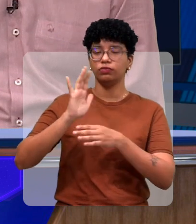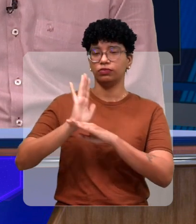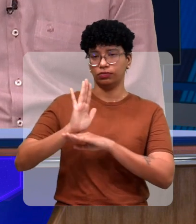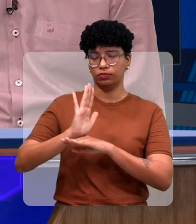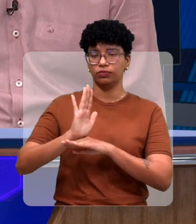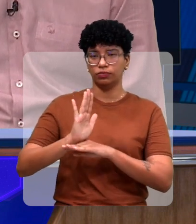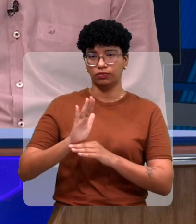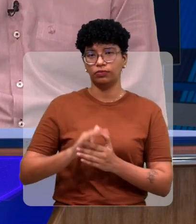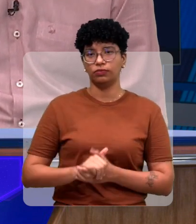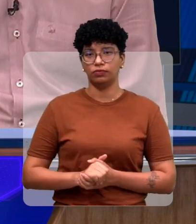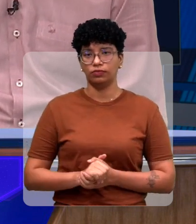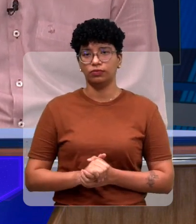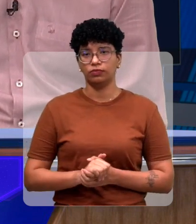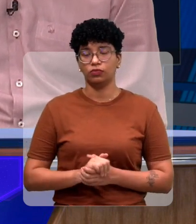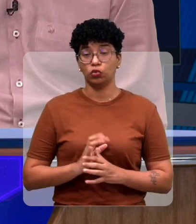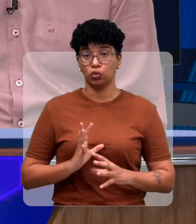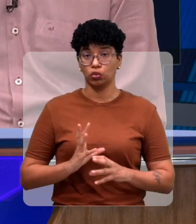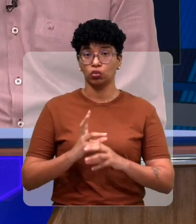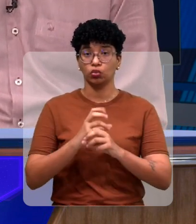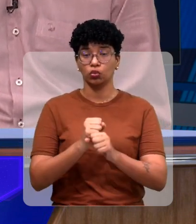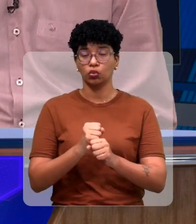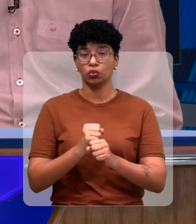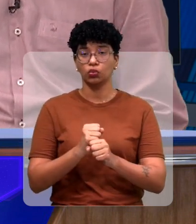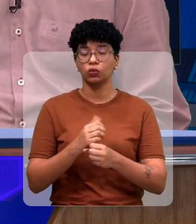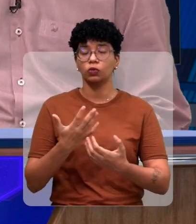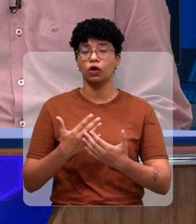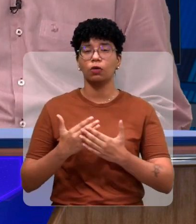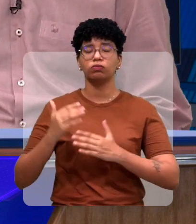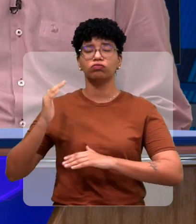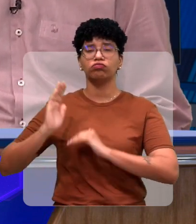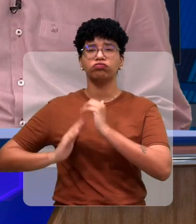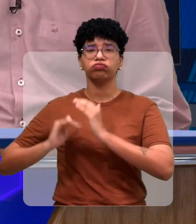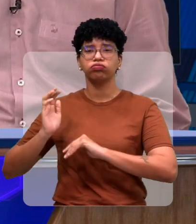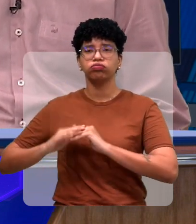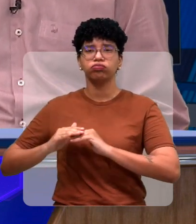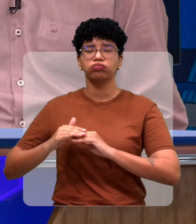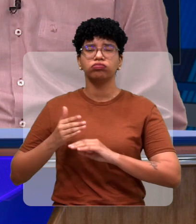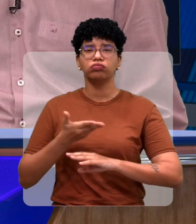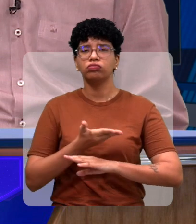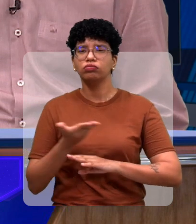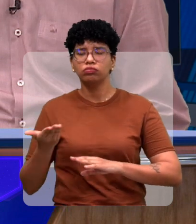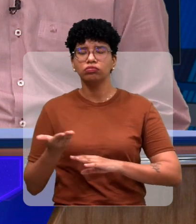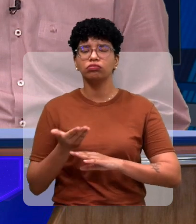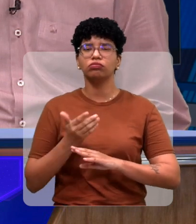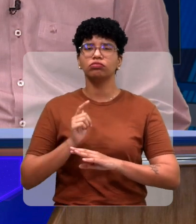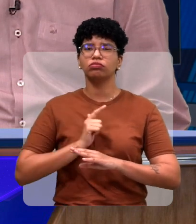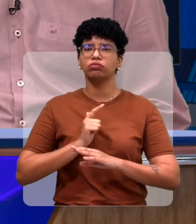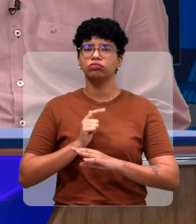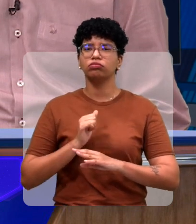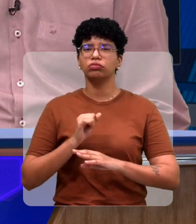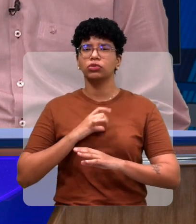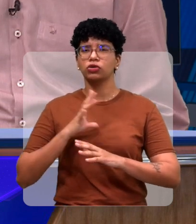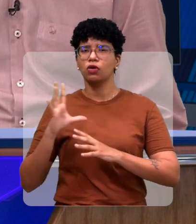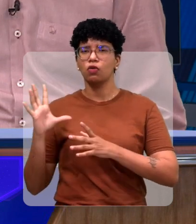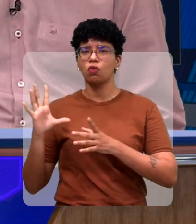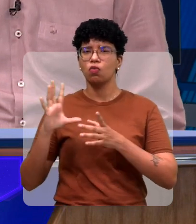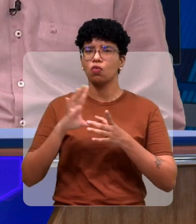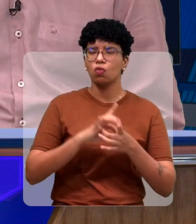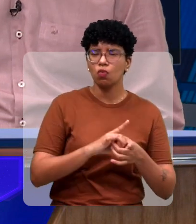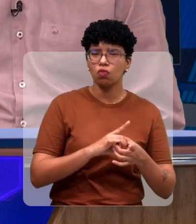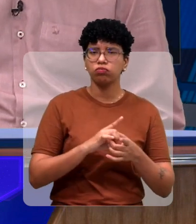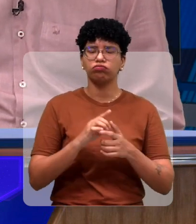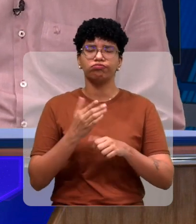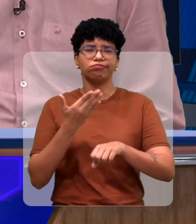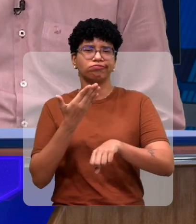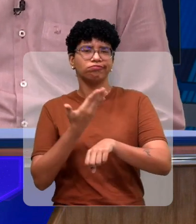tarde. Manhã e tarde. Certo. E quanto ao lado profissional, o que vocês estão oferecendo? Existe algum